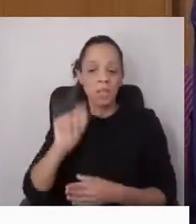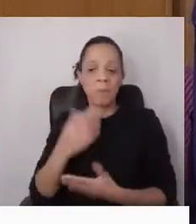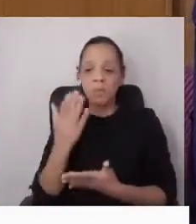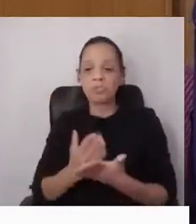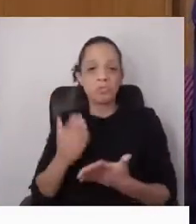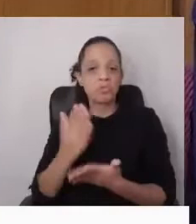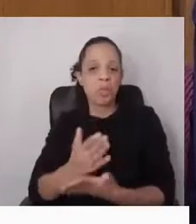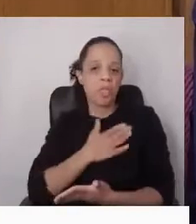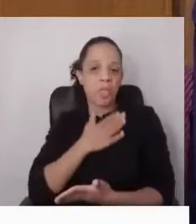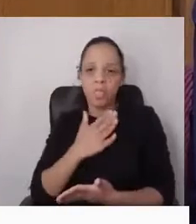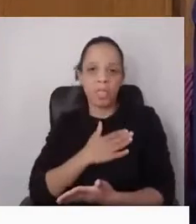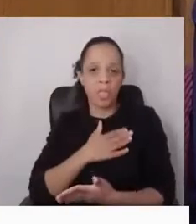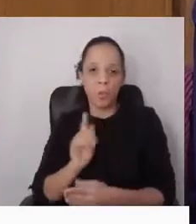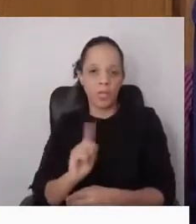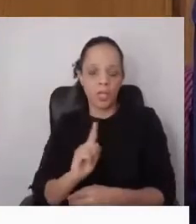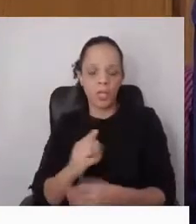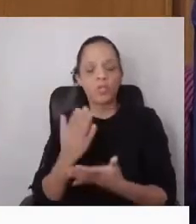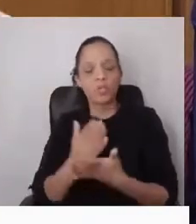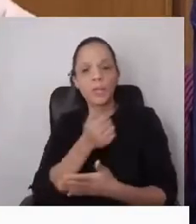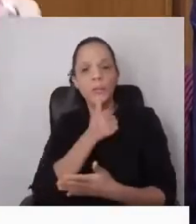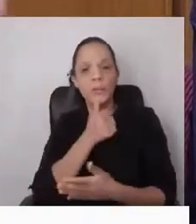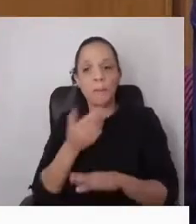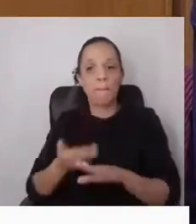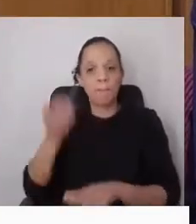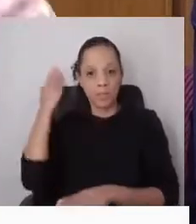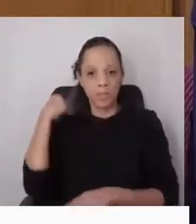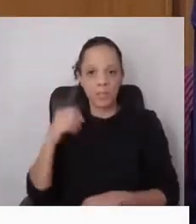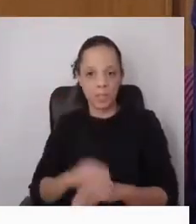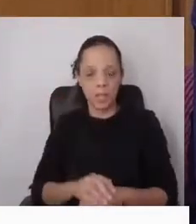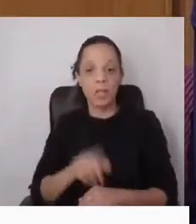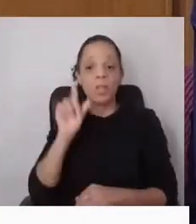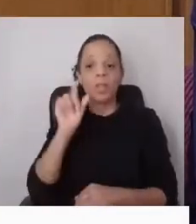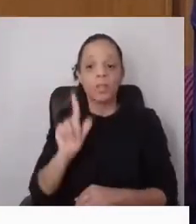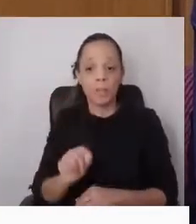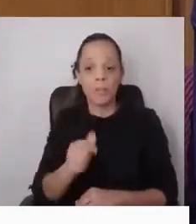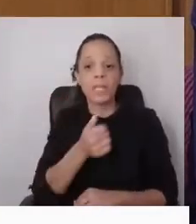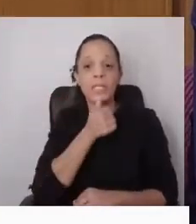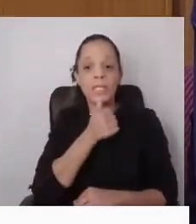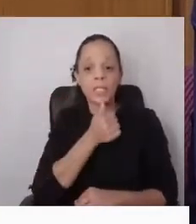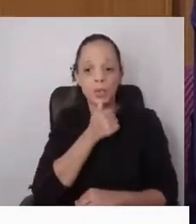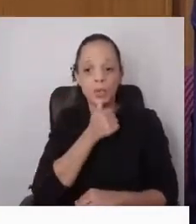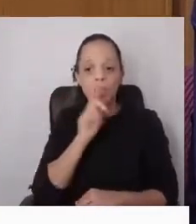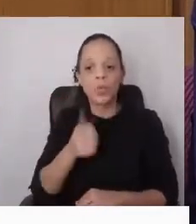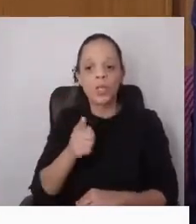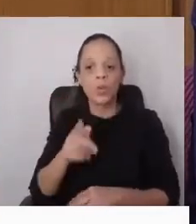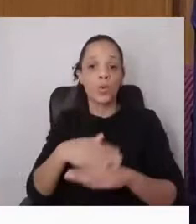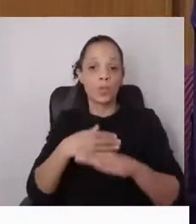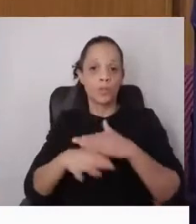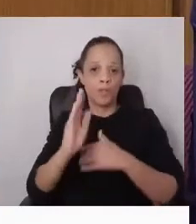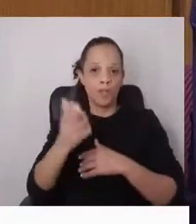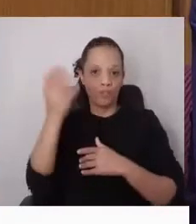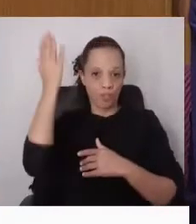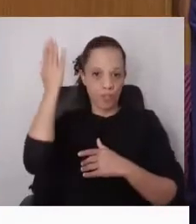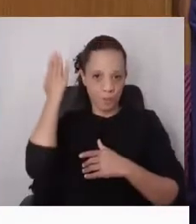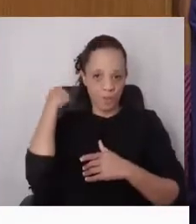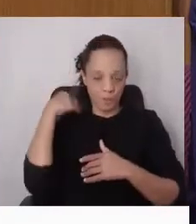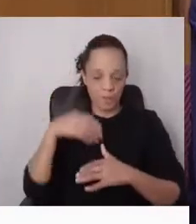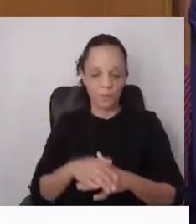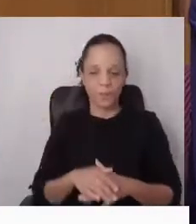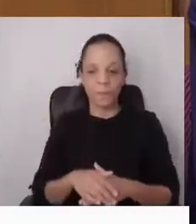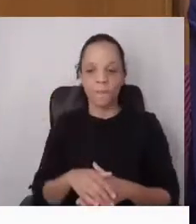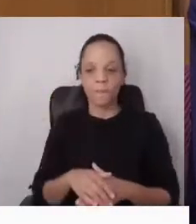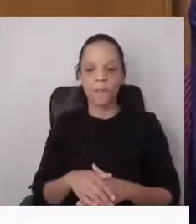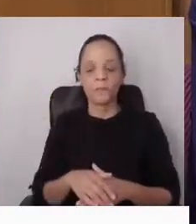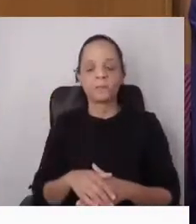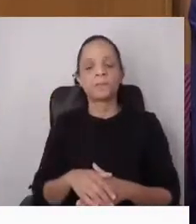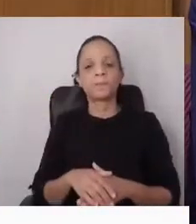as decisões que foram tomadas no passado e, mais do que as decisões, aquilo que se fez, começou com